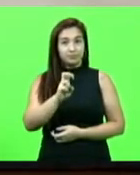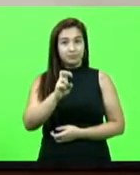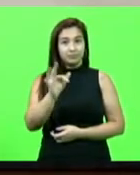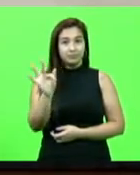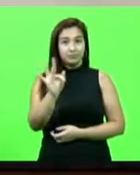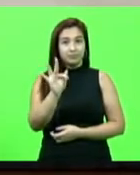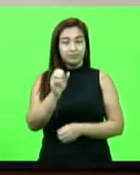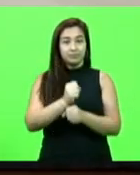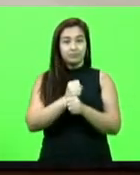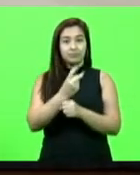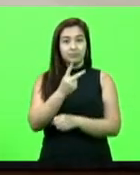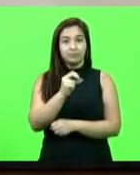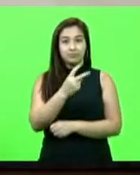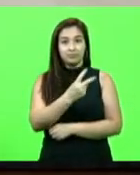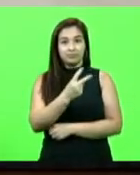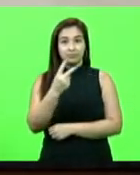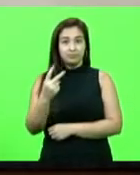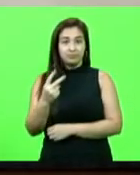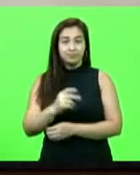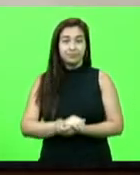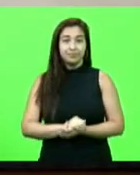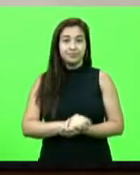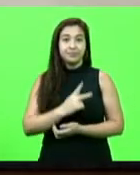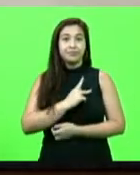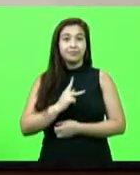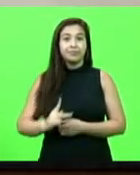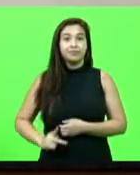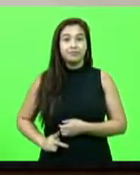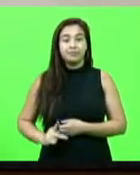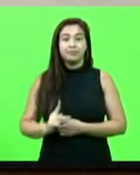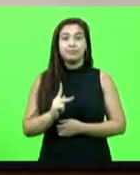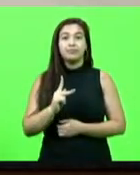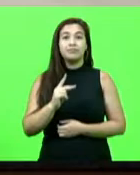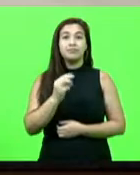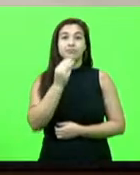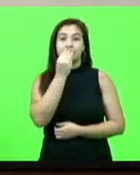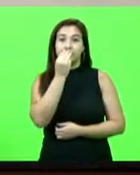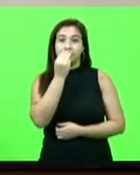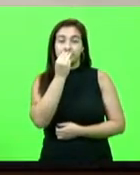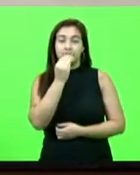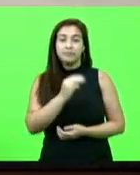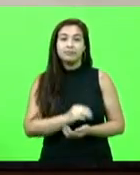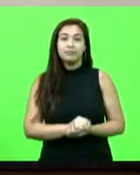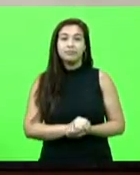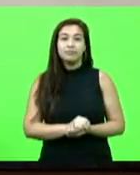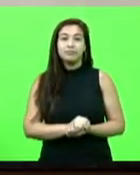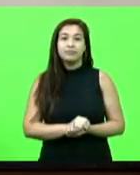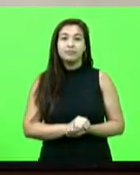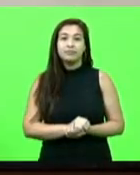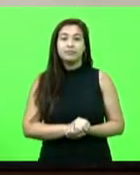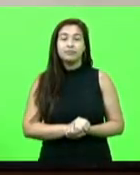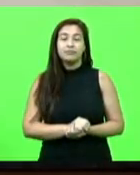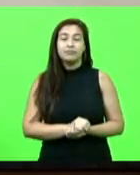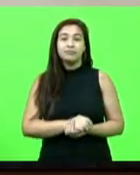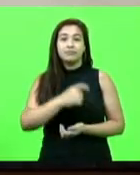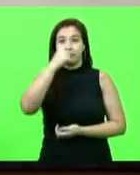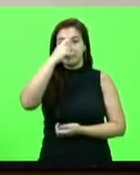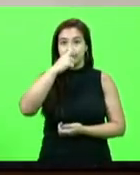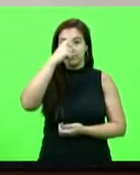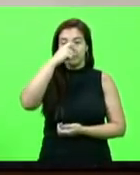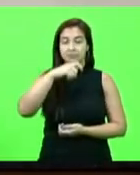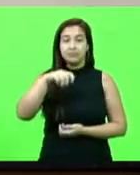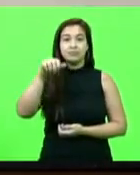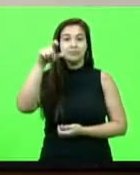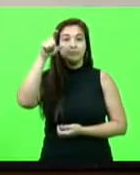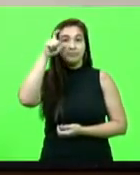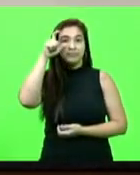2022. Presidência, deputados Moacir, Sopelsa, Maurício Escudlark e Ricardo Alba.